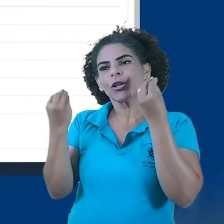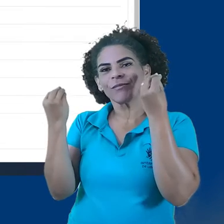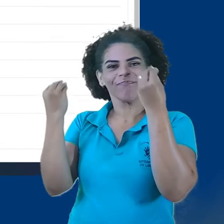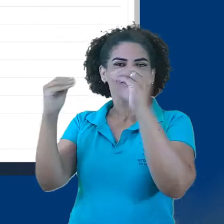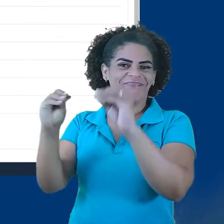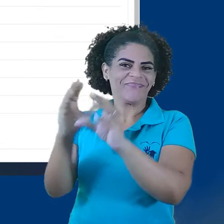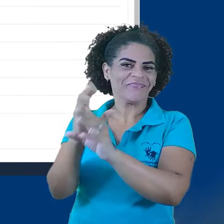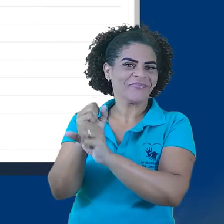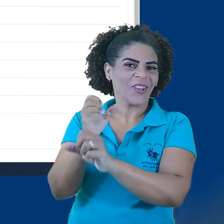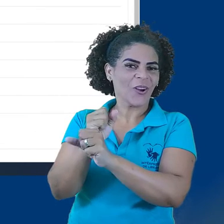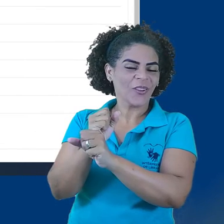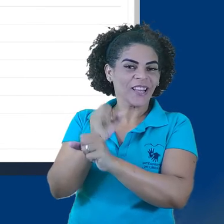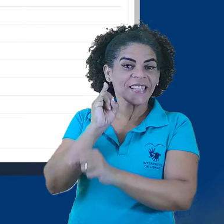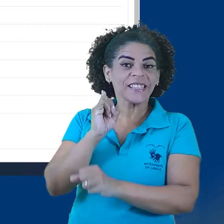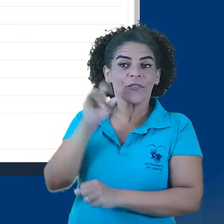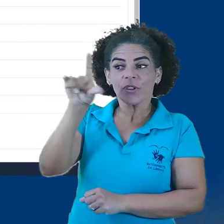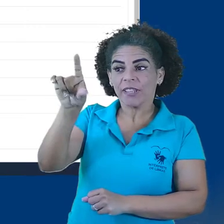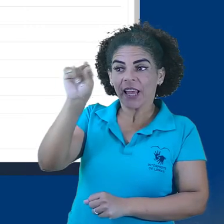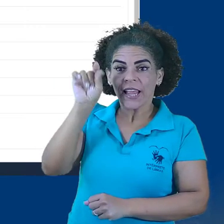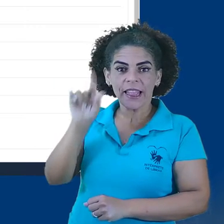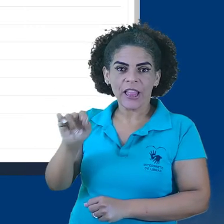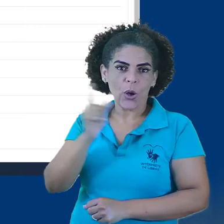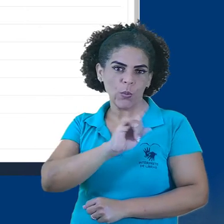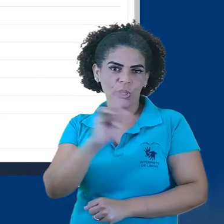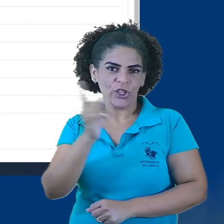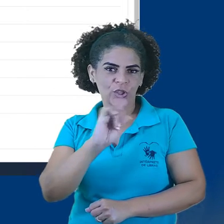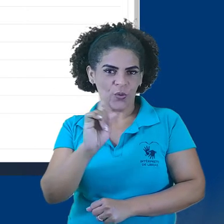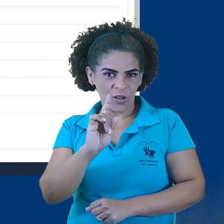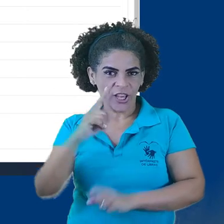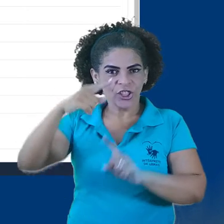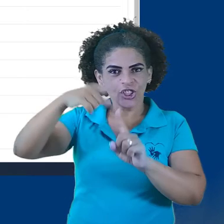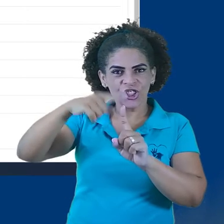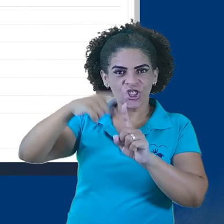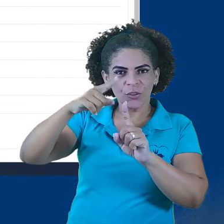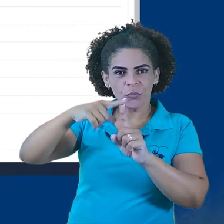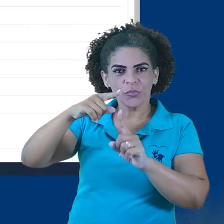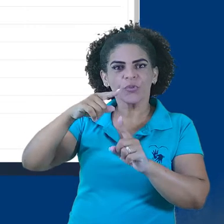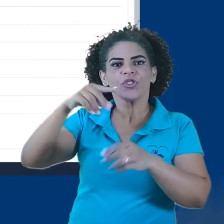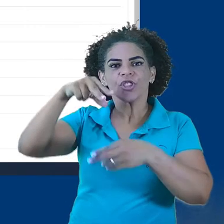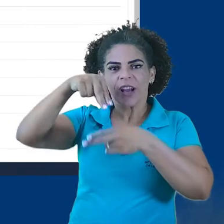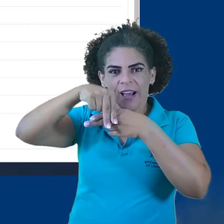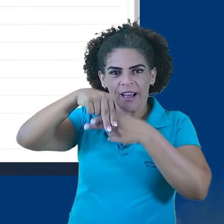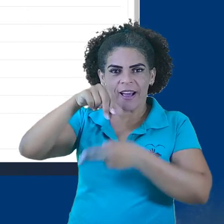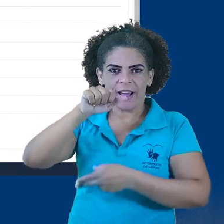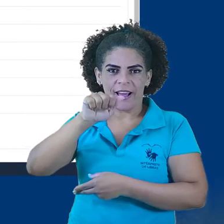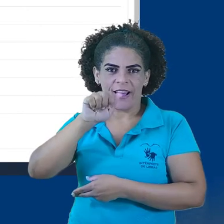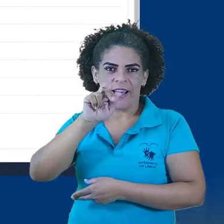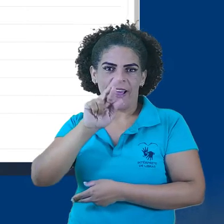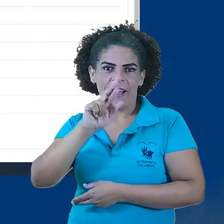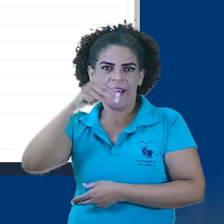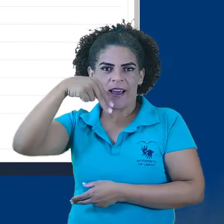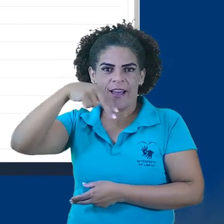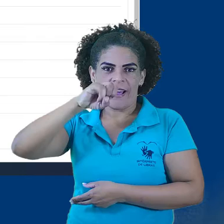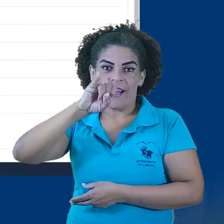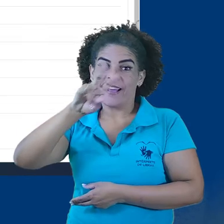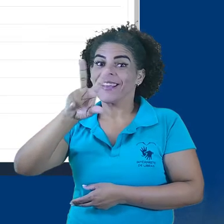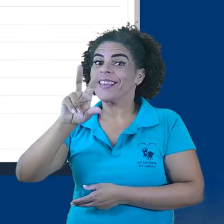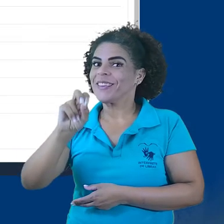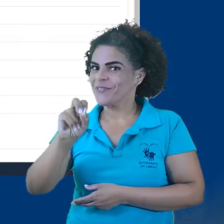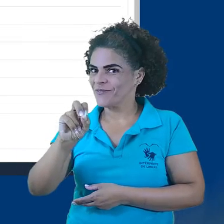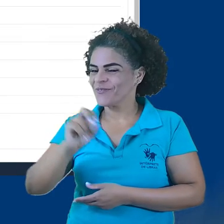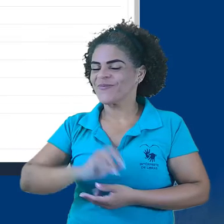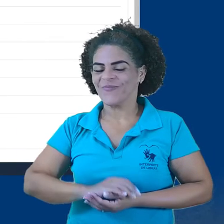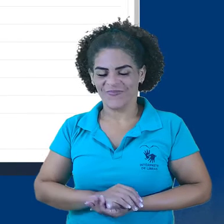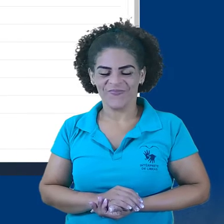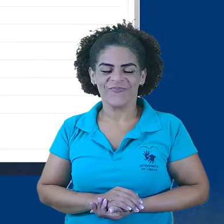podem ser atribuídas ao estudante desta maneira, criando uma atividade tarefa que não